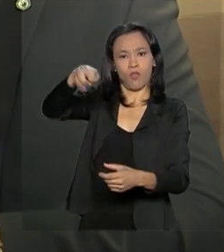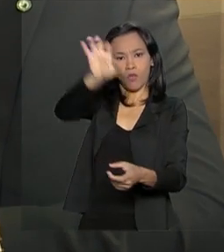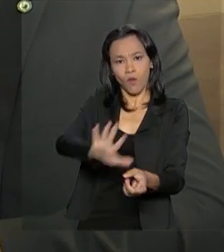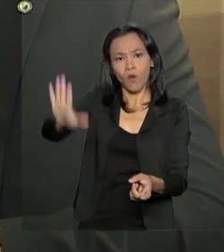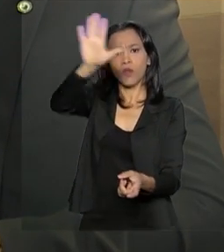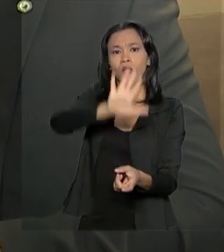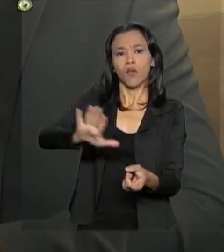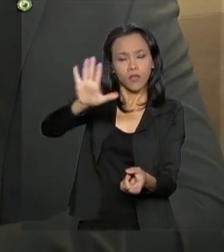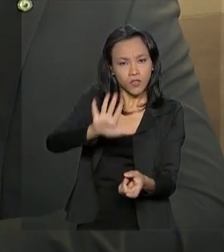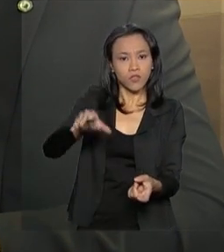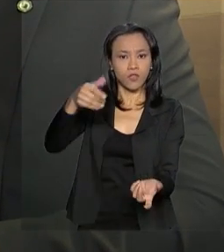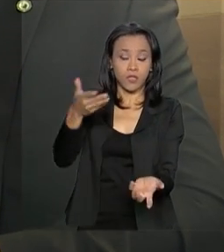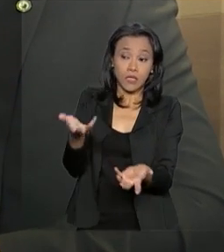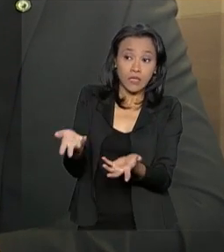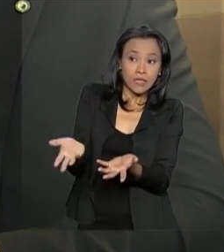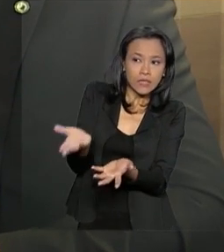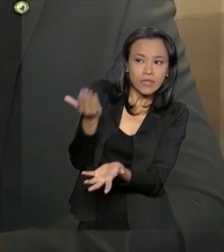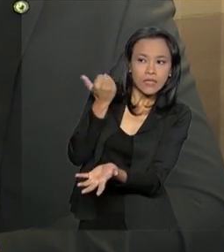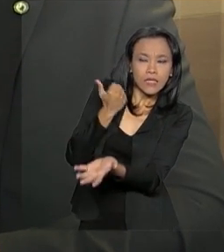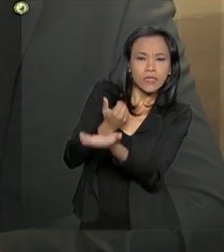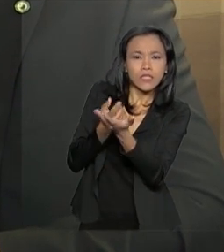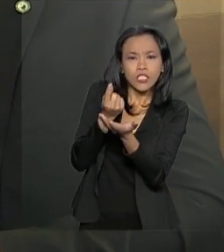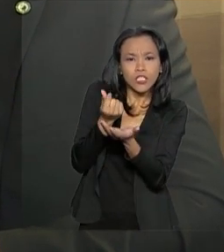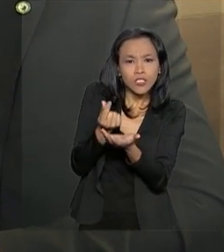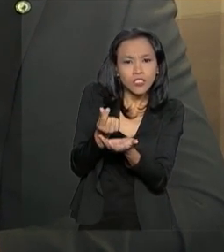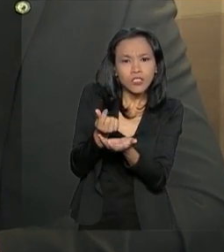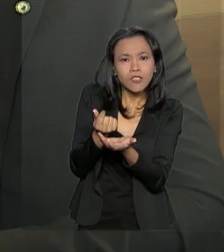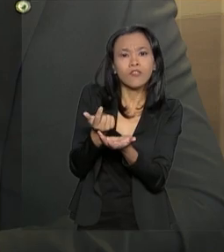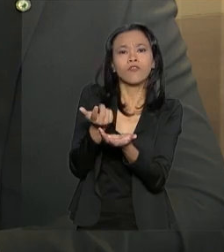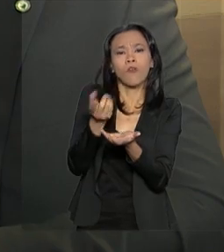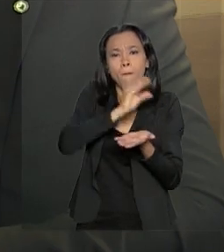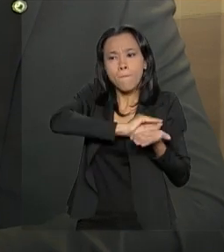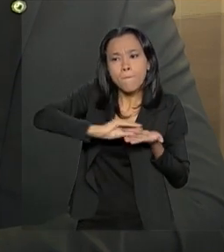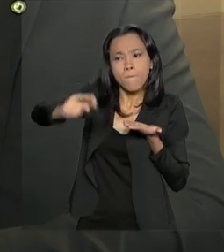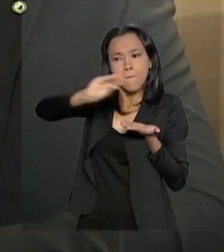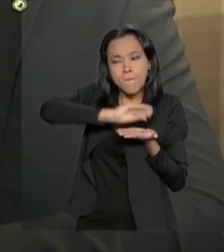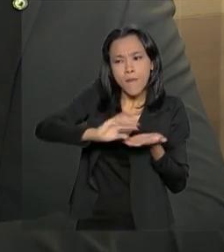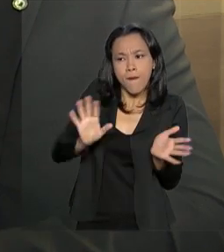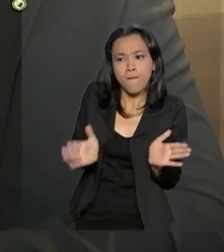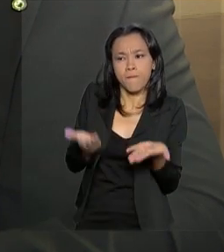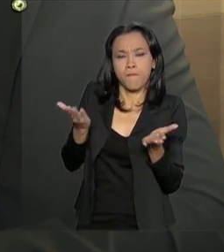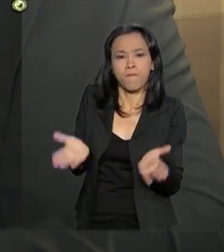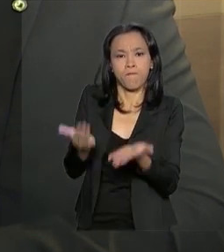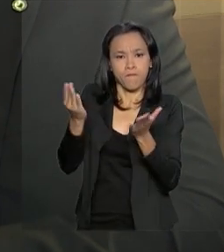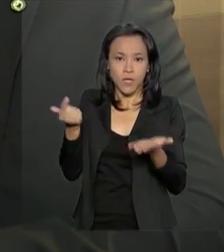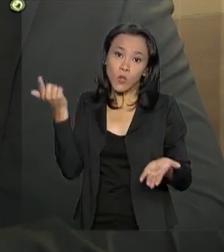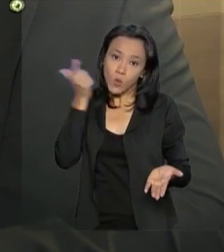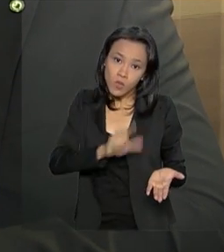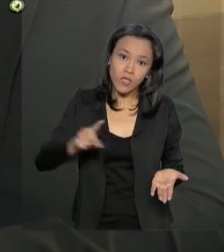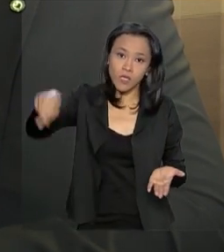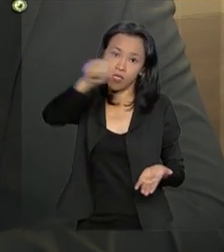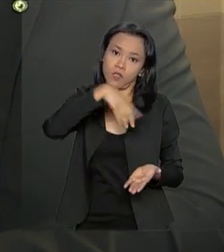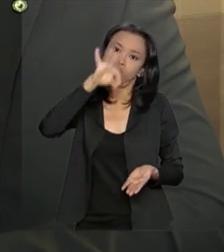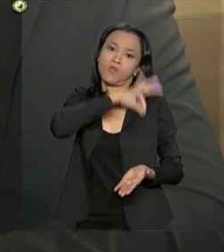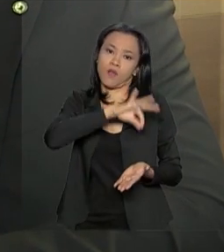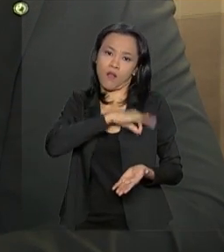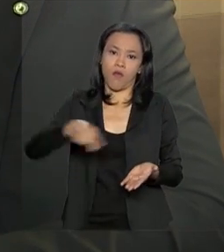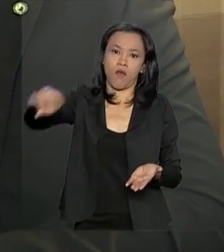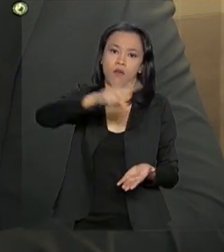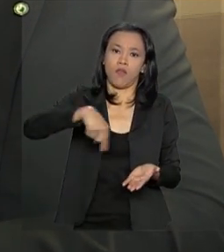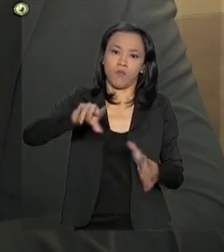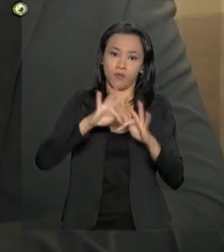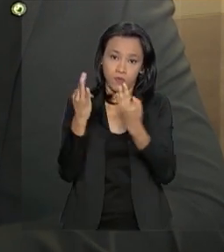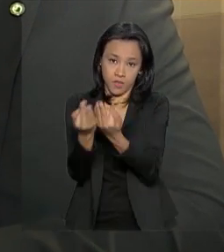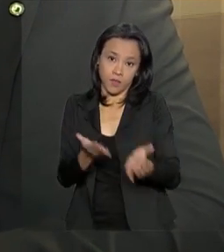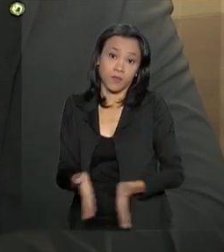pegar o que tem de melhor, trazer maior rentabilidade para essas cadeias e, com isso, trazer a renda. Quanto à questão da